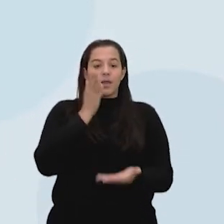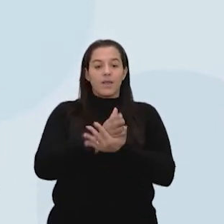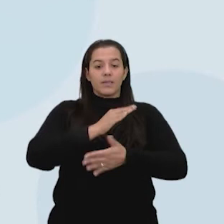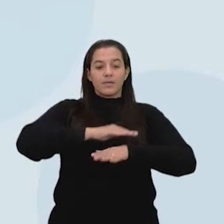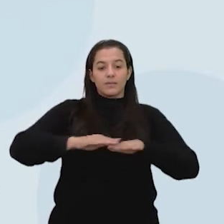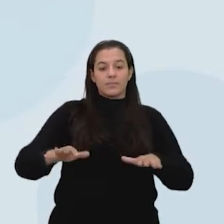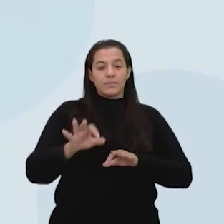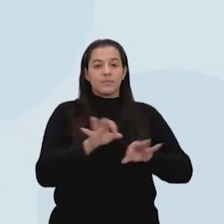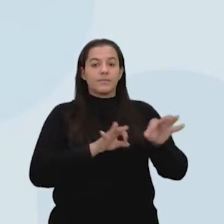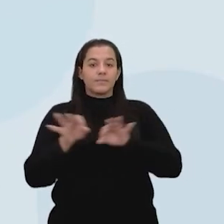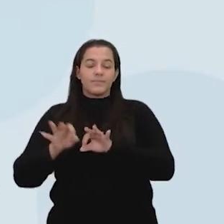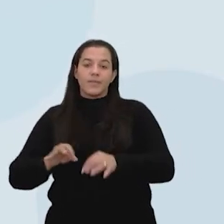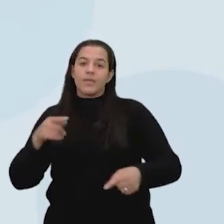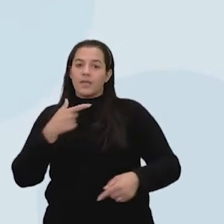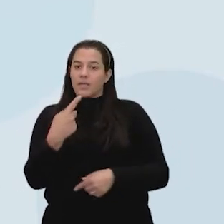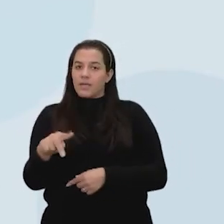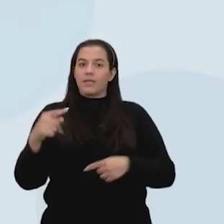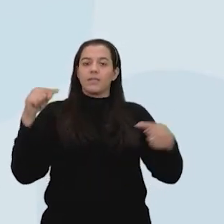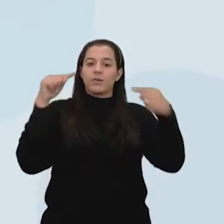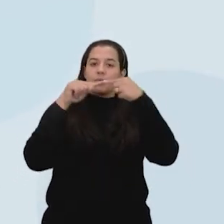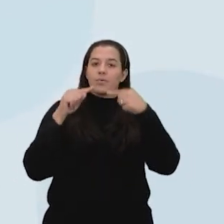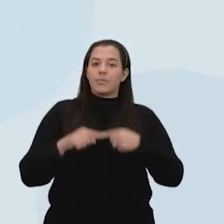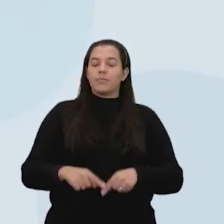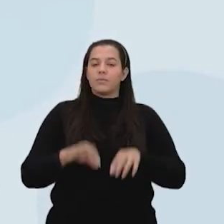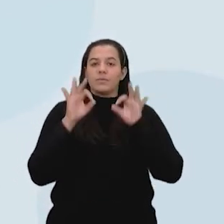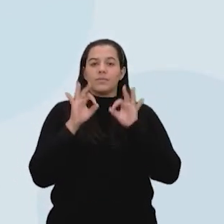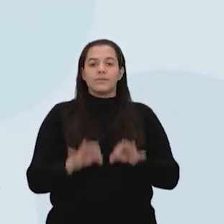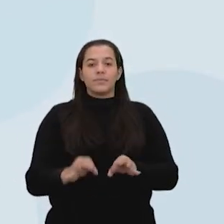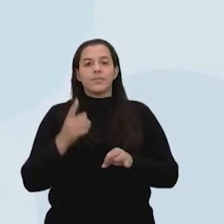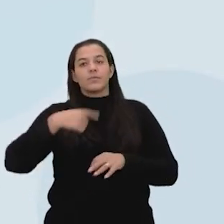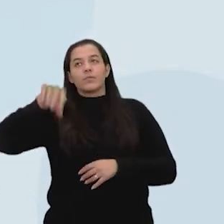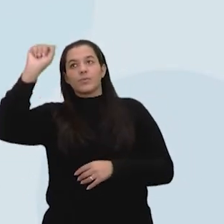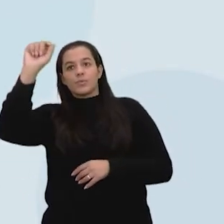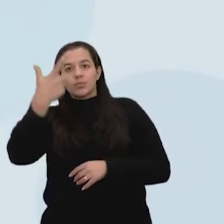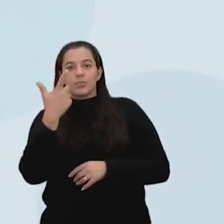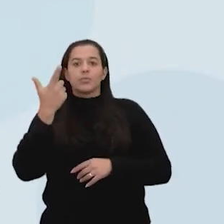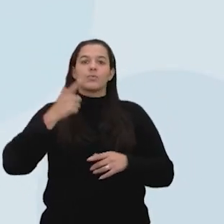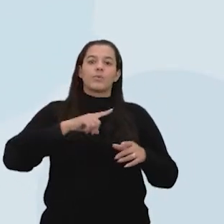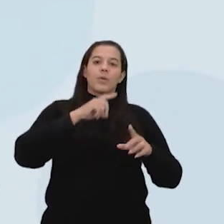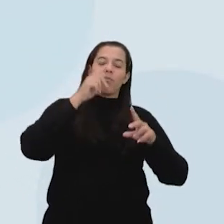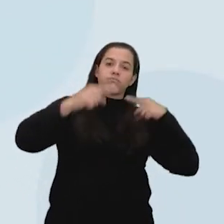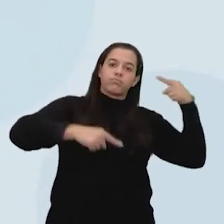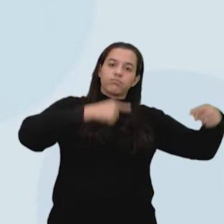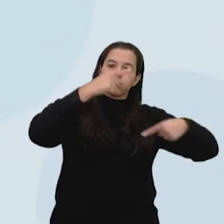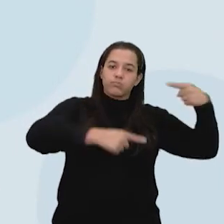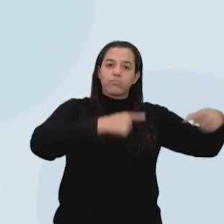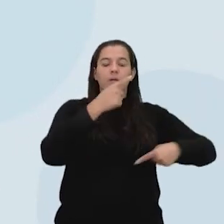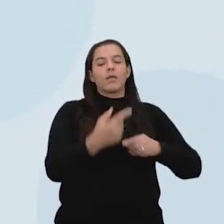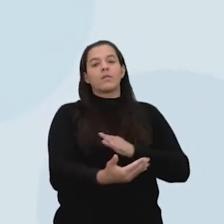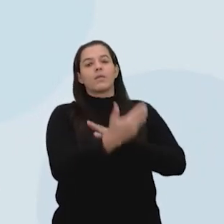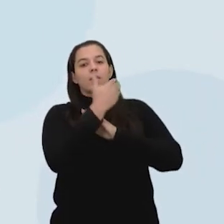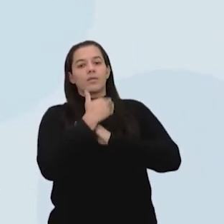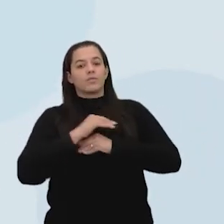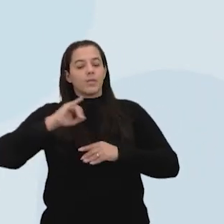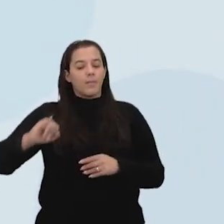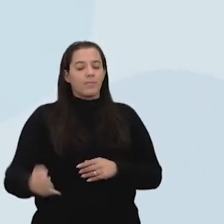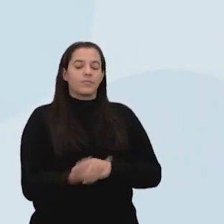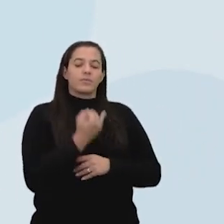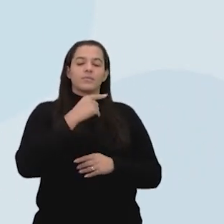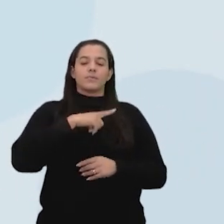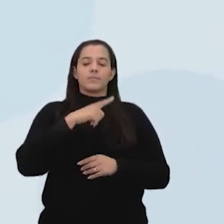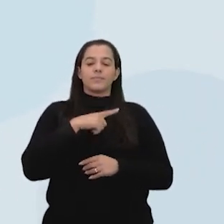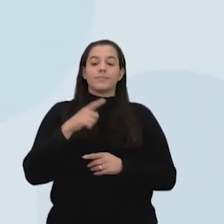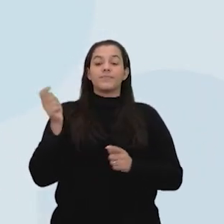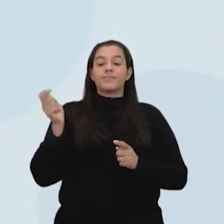da nossa matriz energética. Ela combina muito bem com a geração solar, geração eólica, ela nos ajuda a aproveitar esse potencial